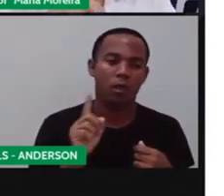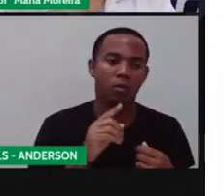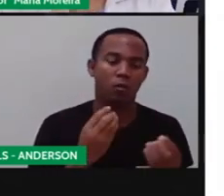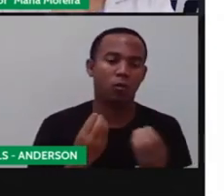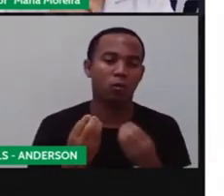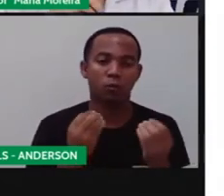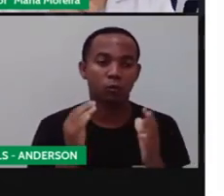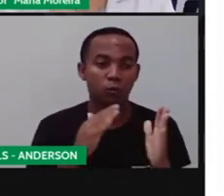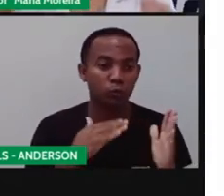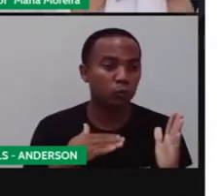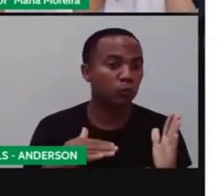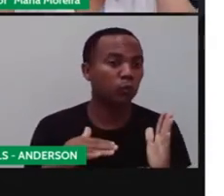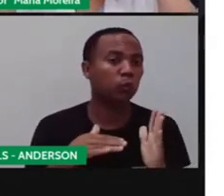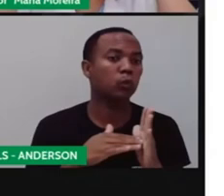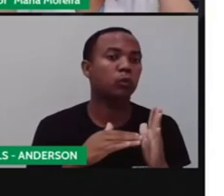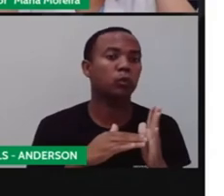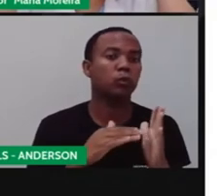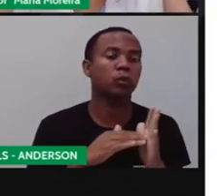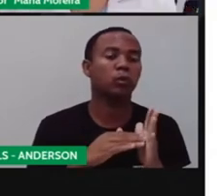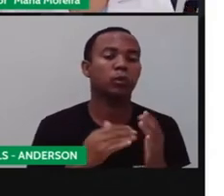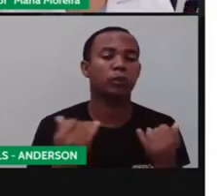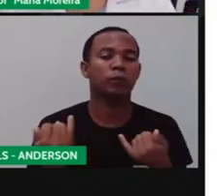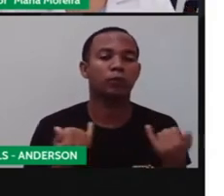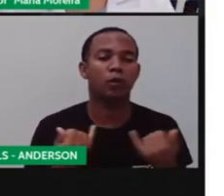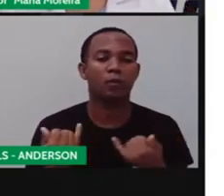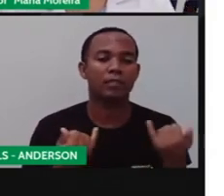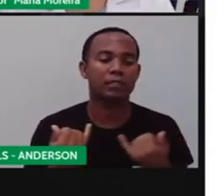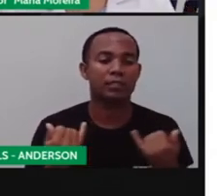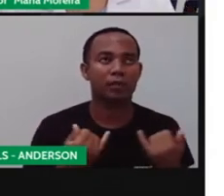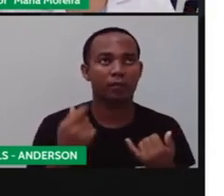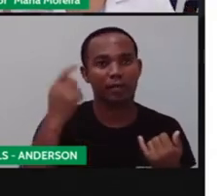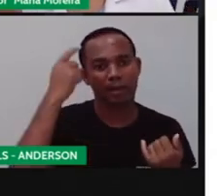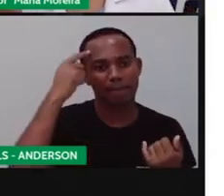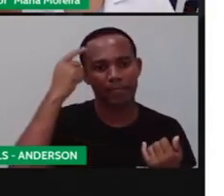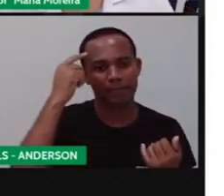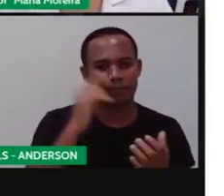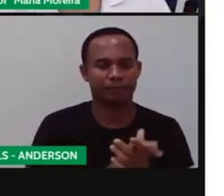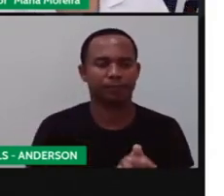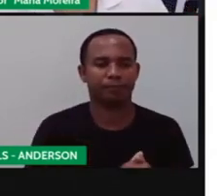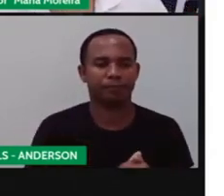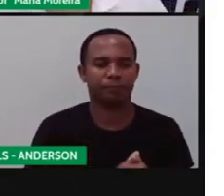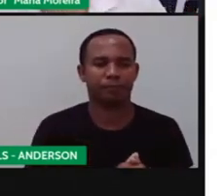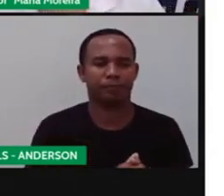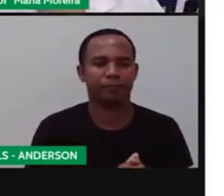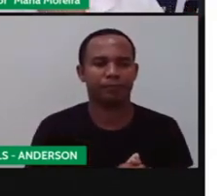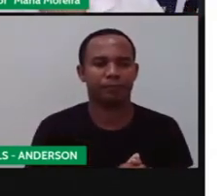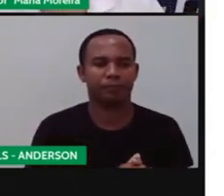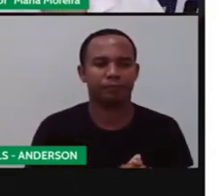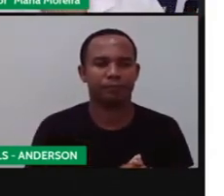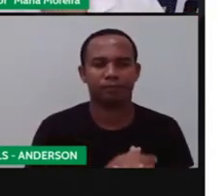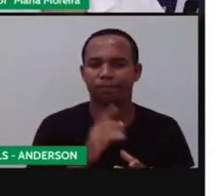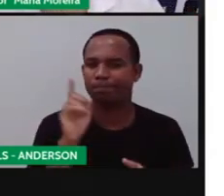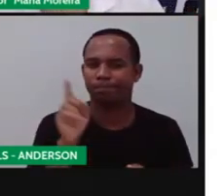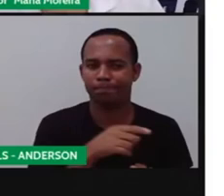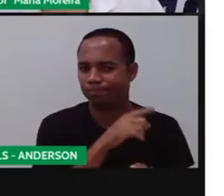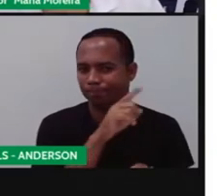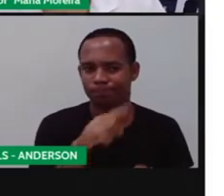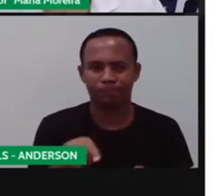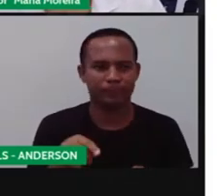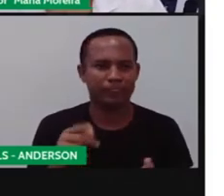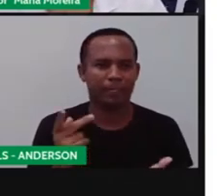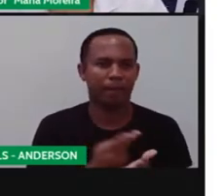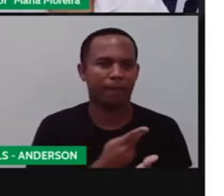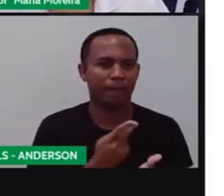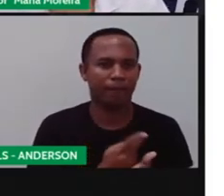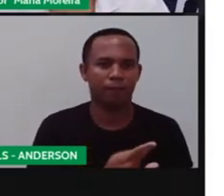Então, tudo isso aí ainda está em formação aonde? Na cabecinha de vocês. Então, por isso, essa propaganda aí, ela não poderia ter passado.